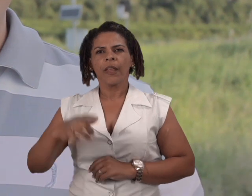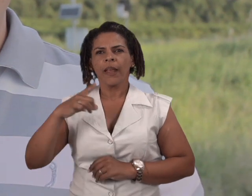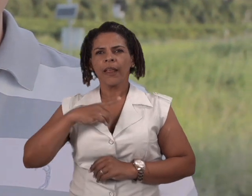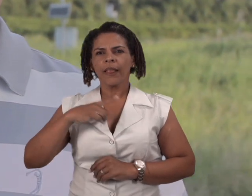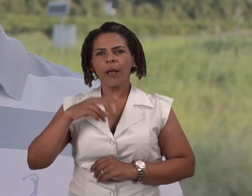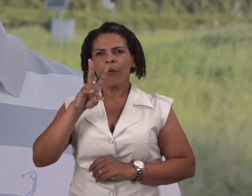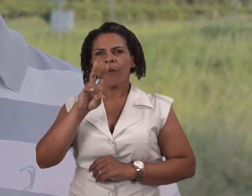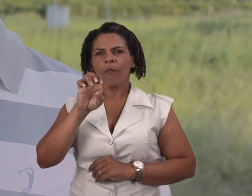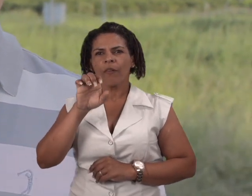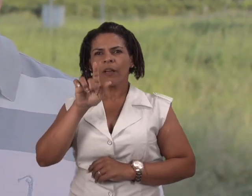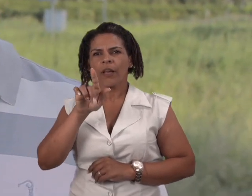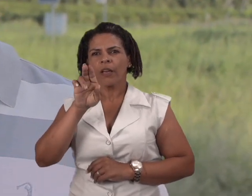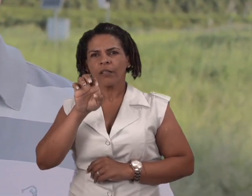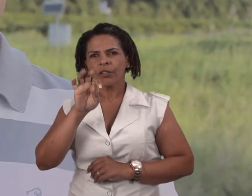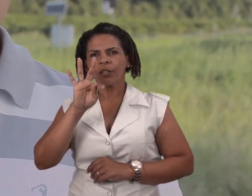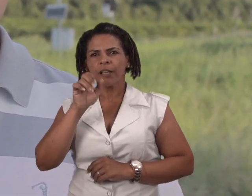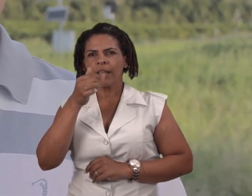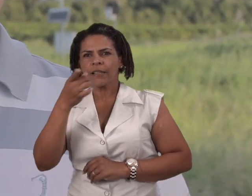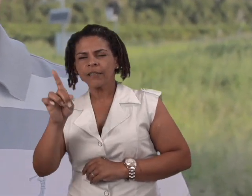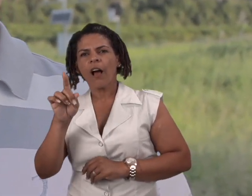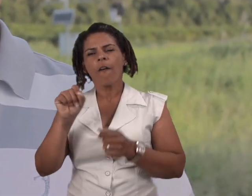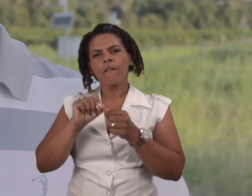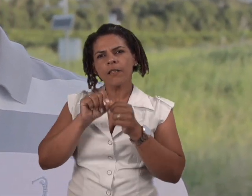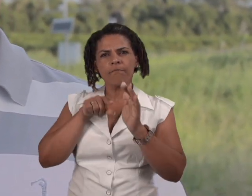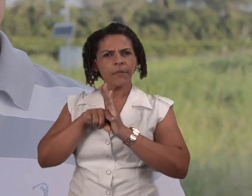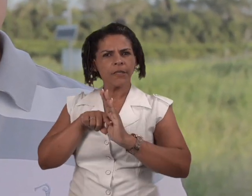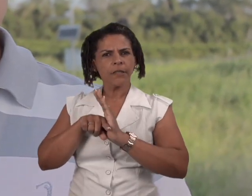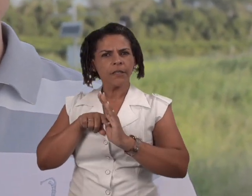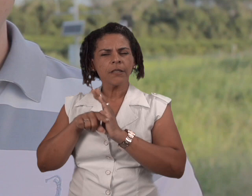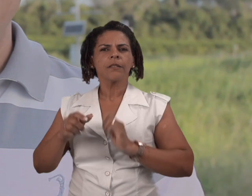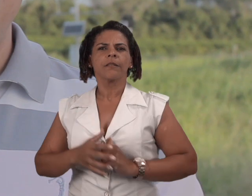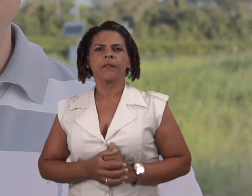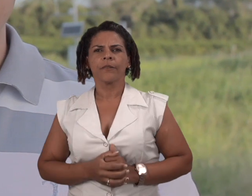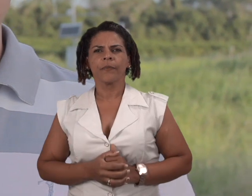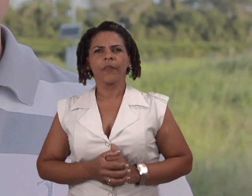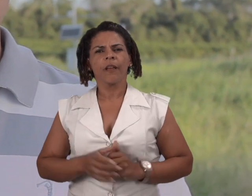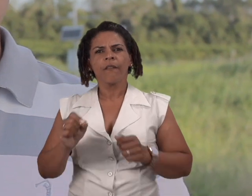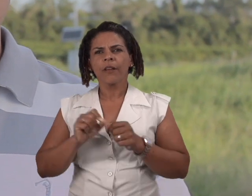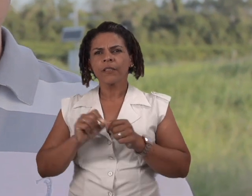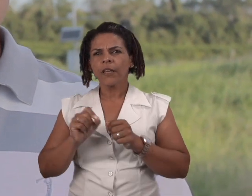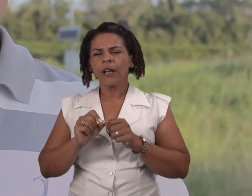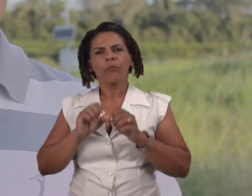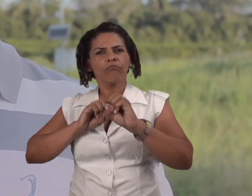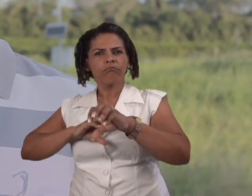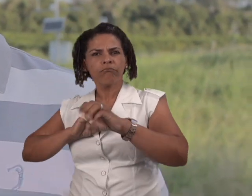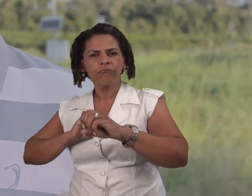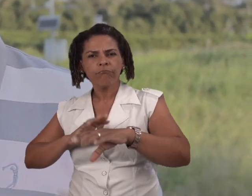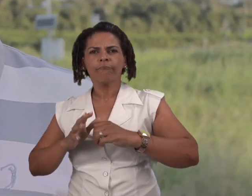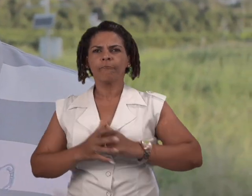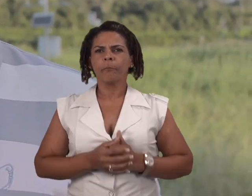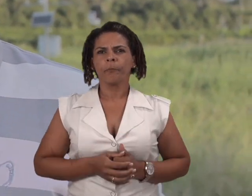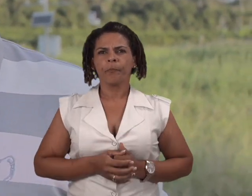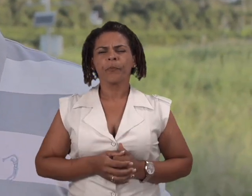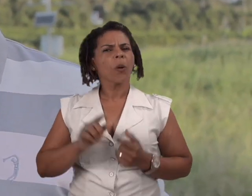contamos com casas de vegetação onde também desenvolvemos pesquisa e atividades também